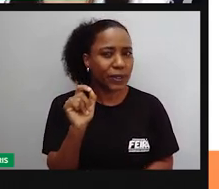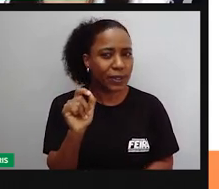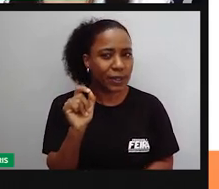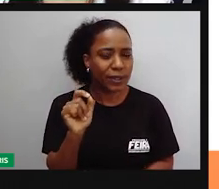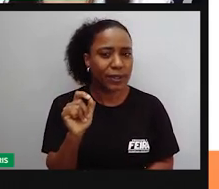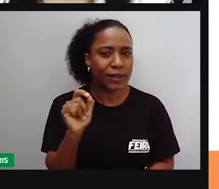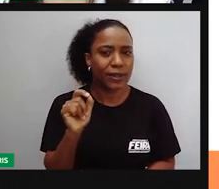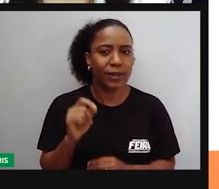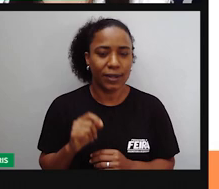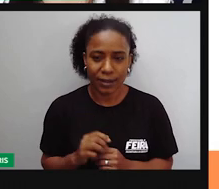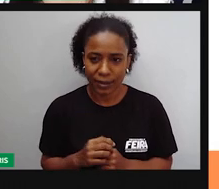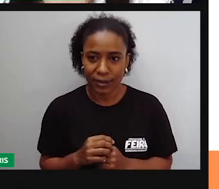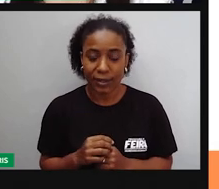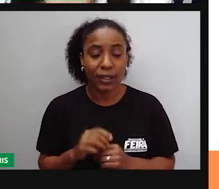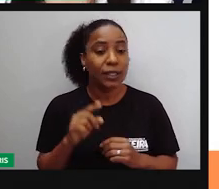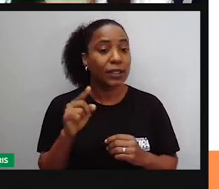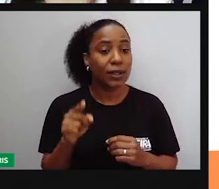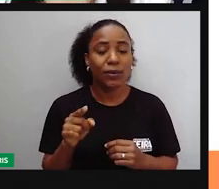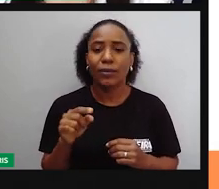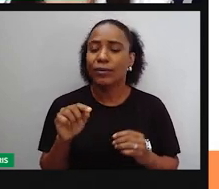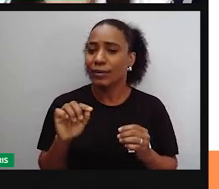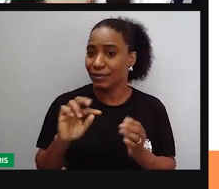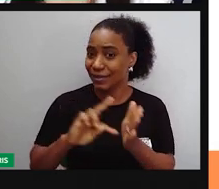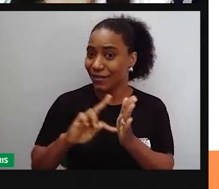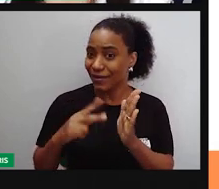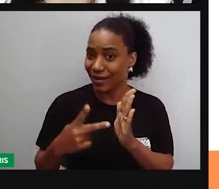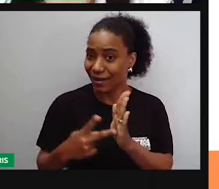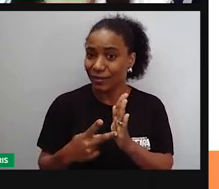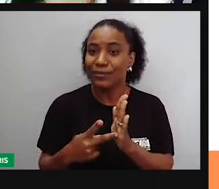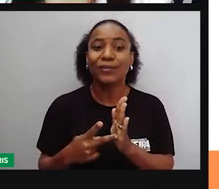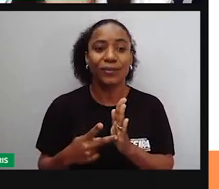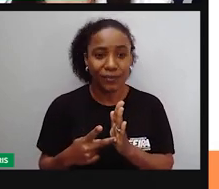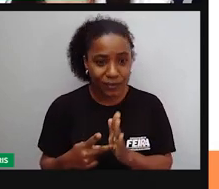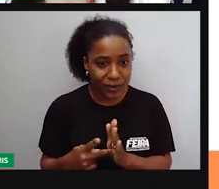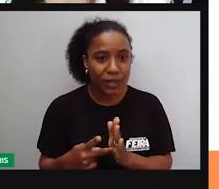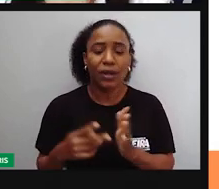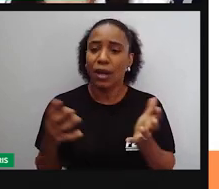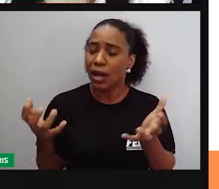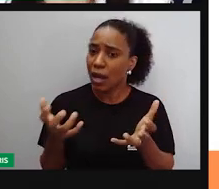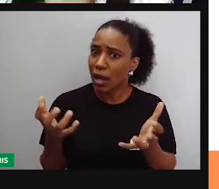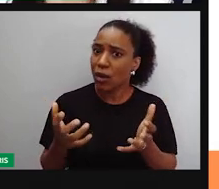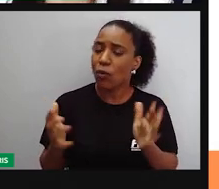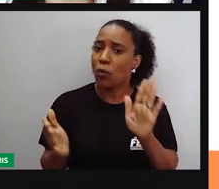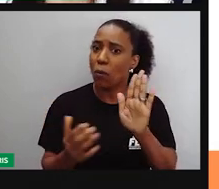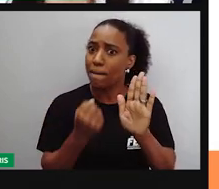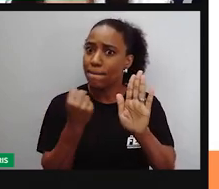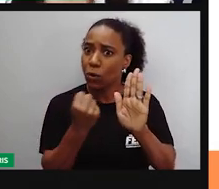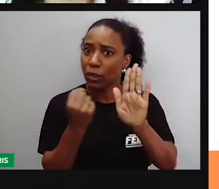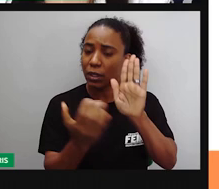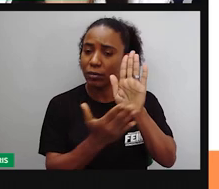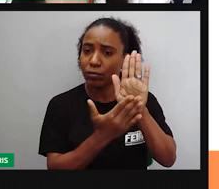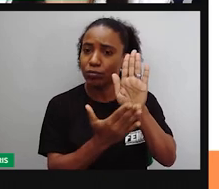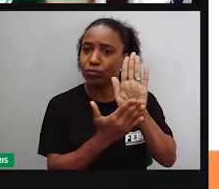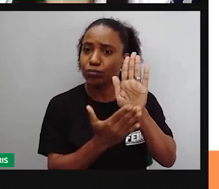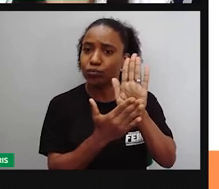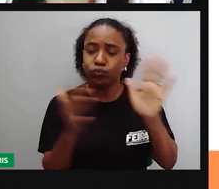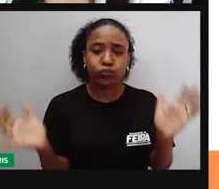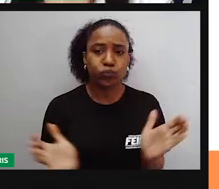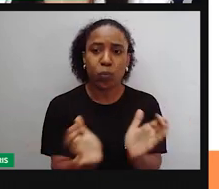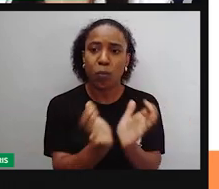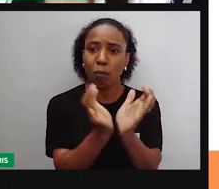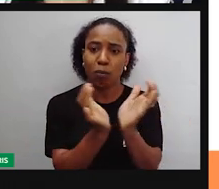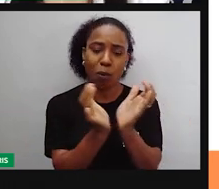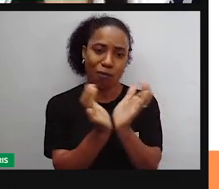termo. E aí democracia significa, ó, é o exercício do poder político por parte do